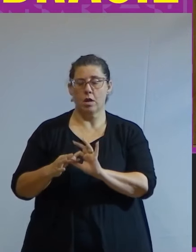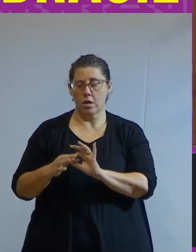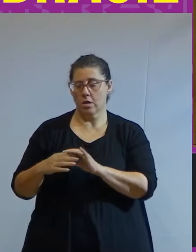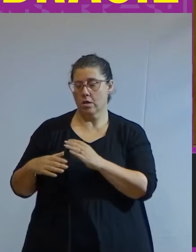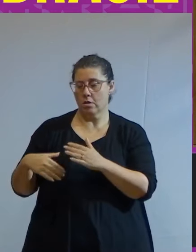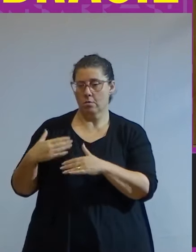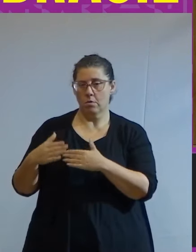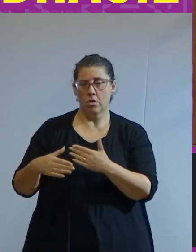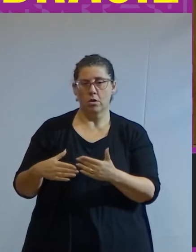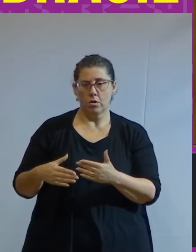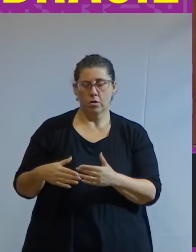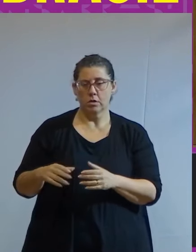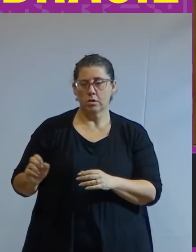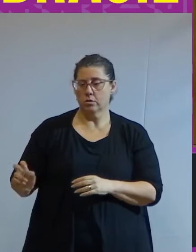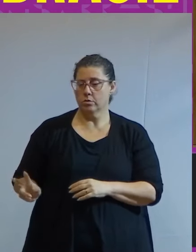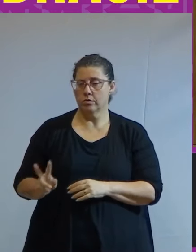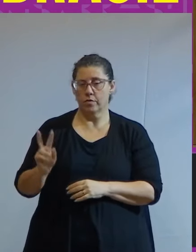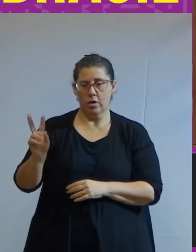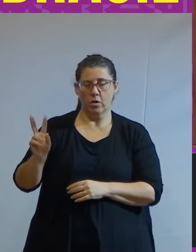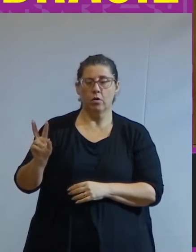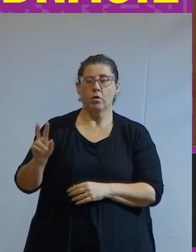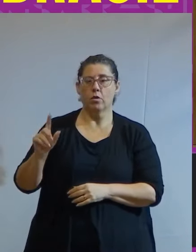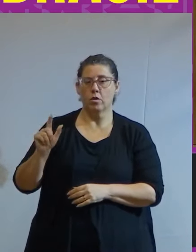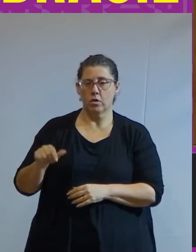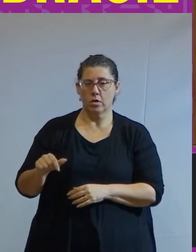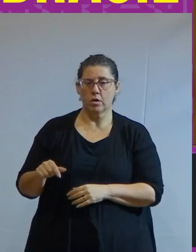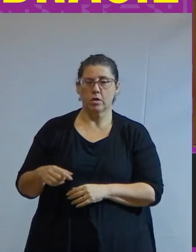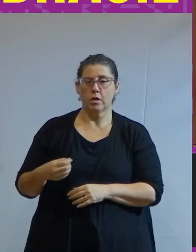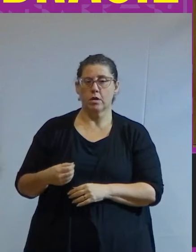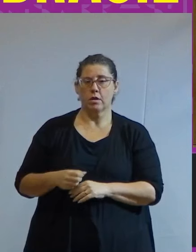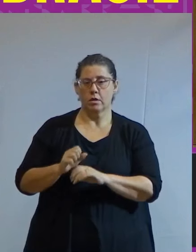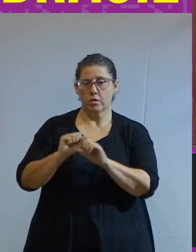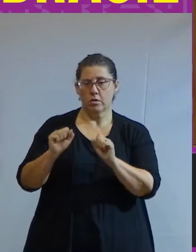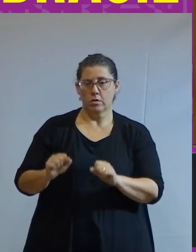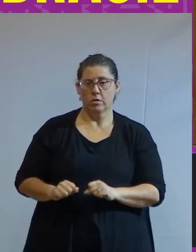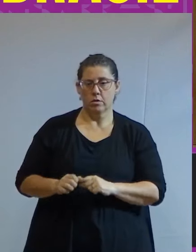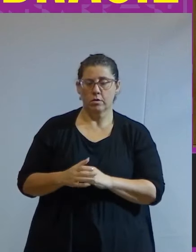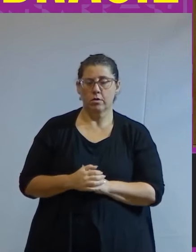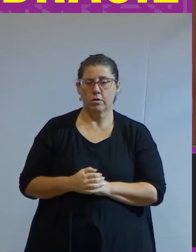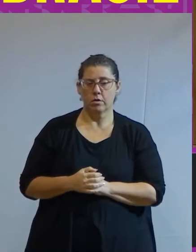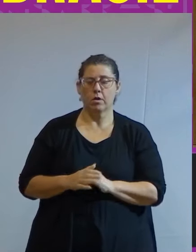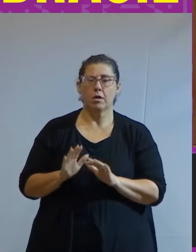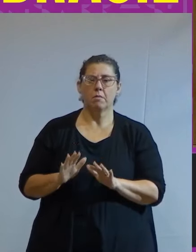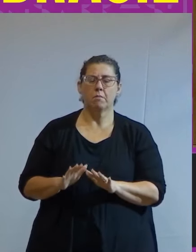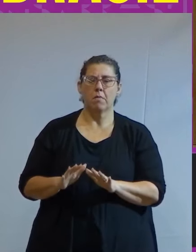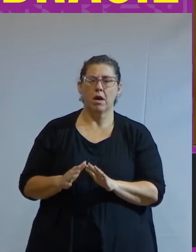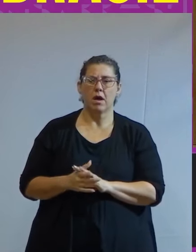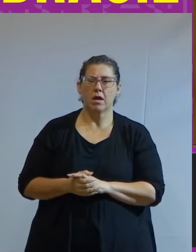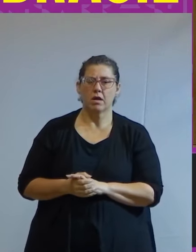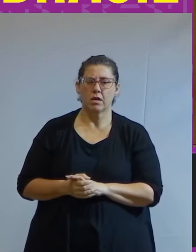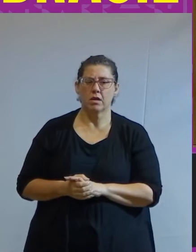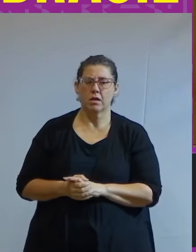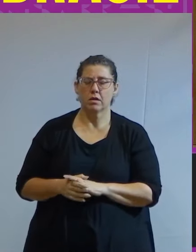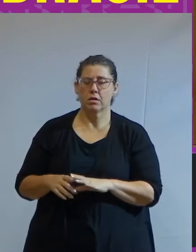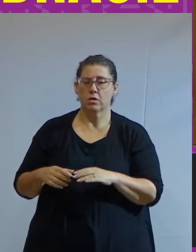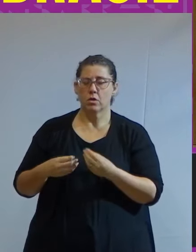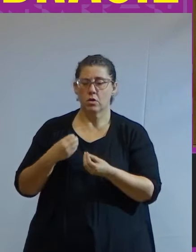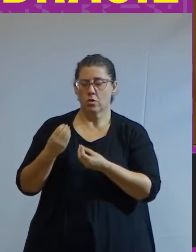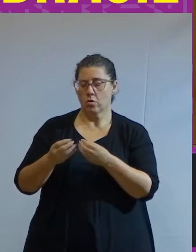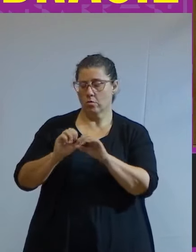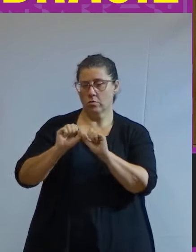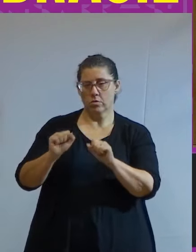processo de extração de valor excedente que é o combustível do sistema mas há mais sobre a funcionalidade